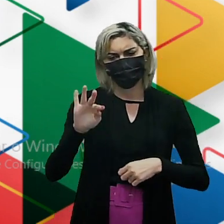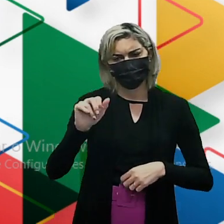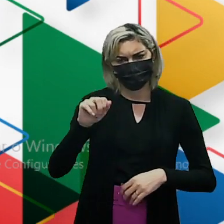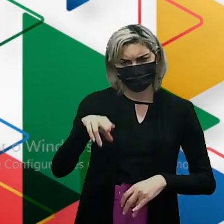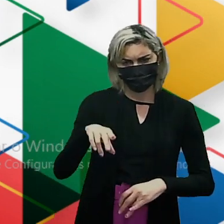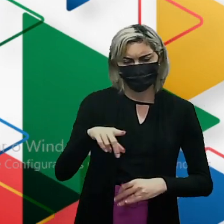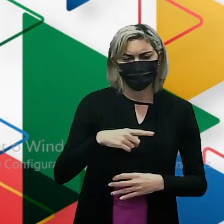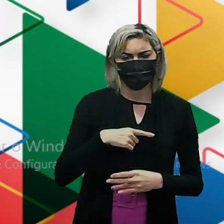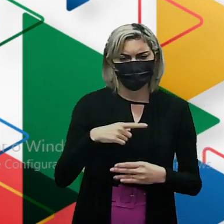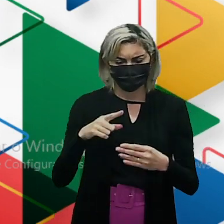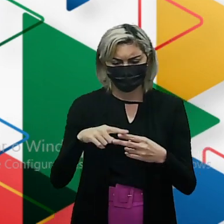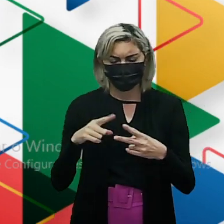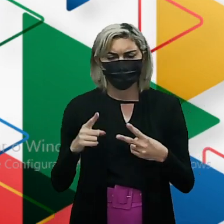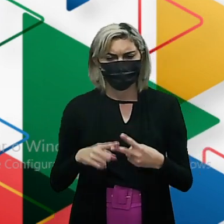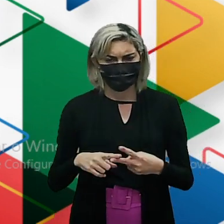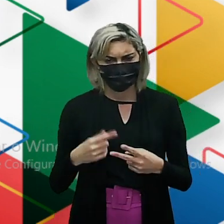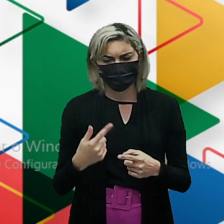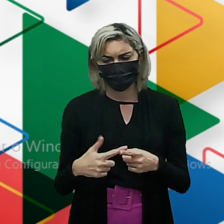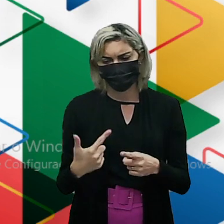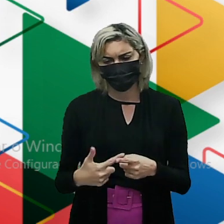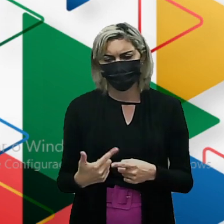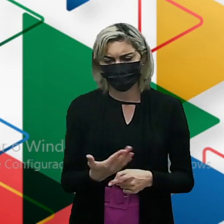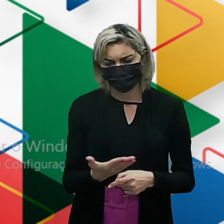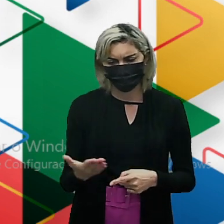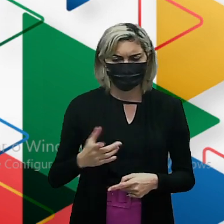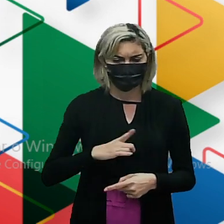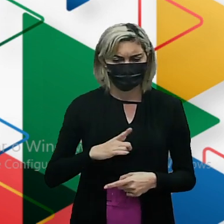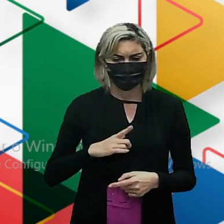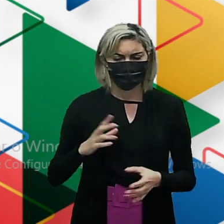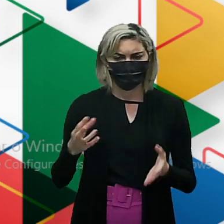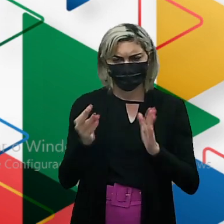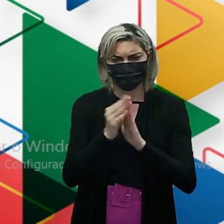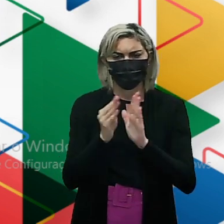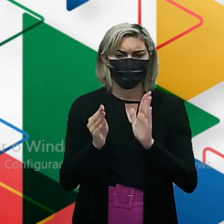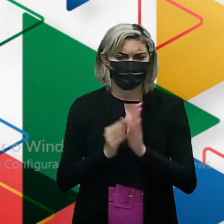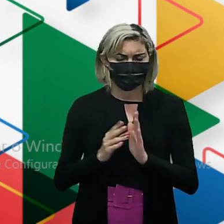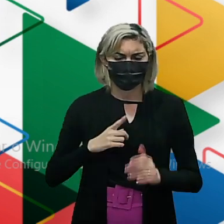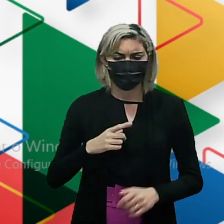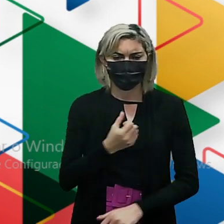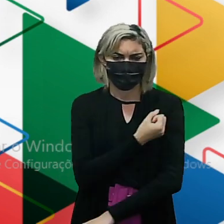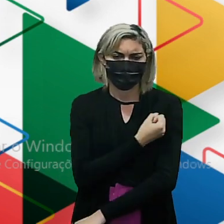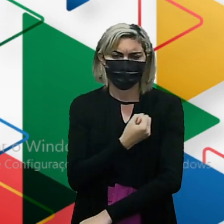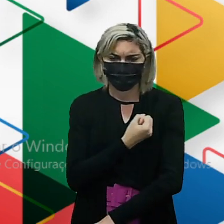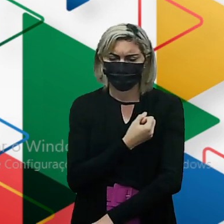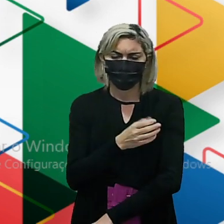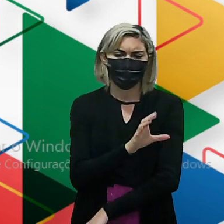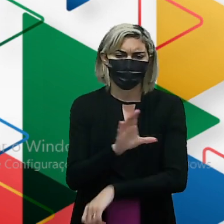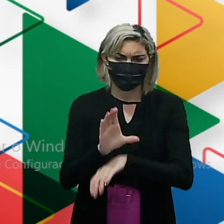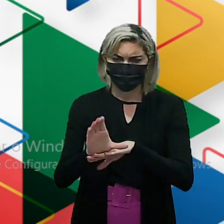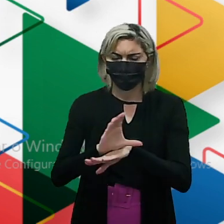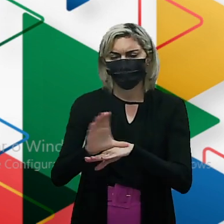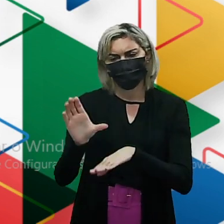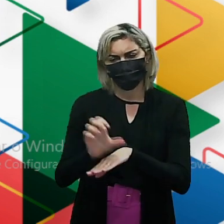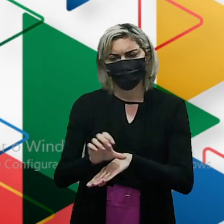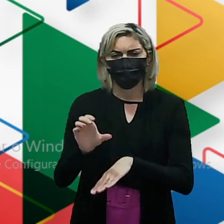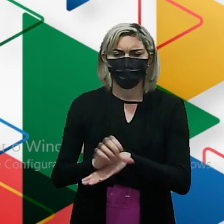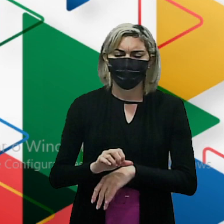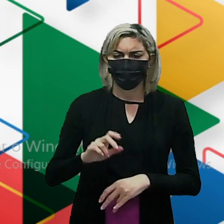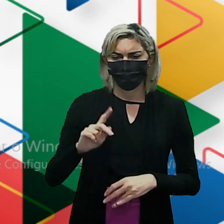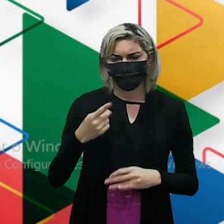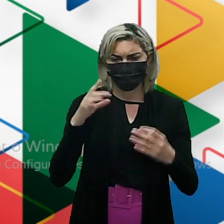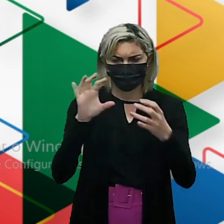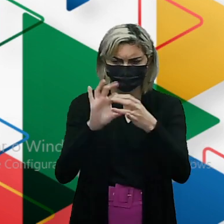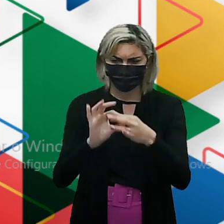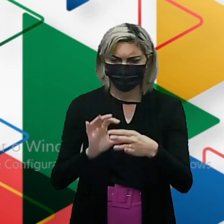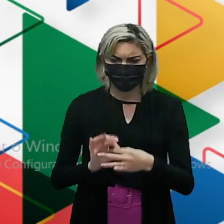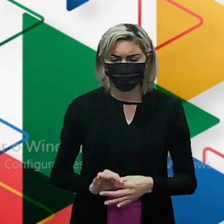quê Professor? Porque eu tenho que colocar o número do carbono que a hidroxila está ligado. A